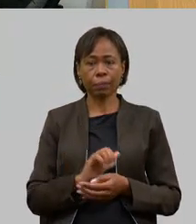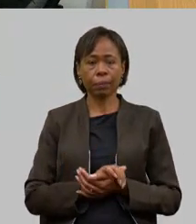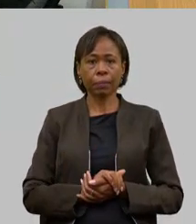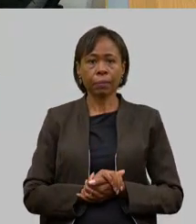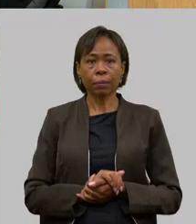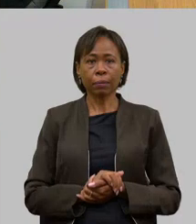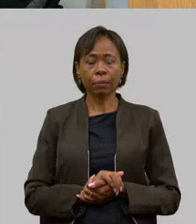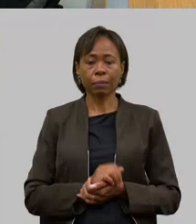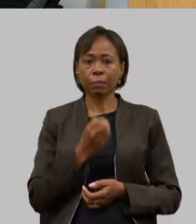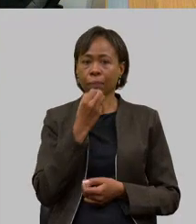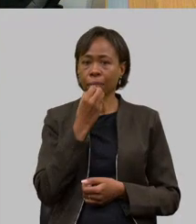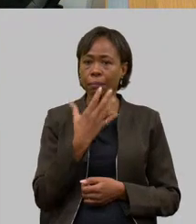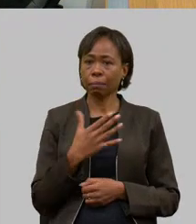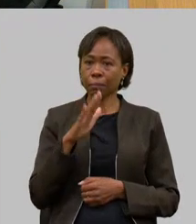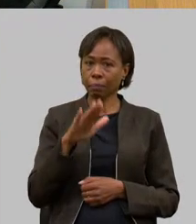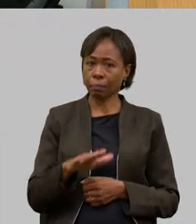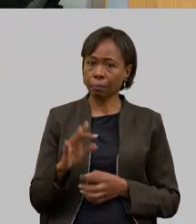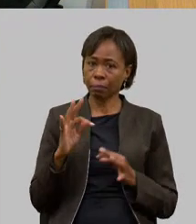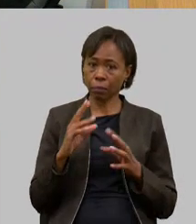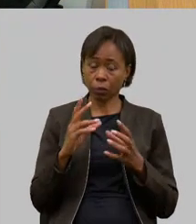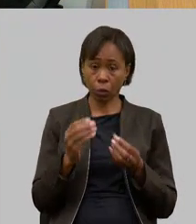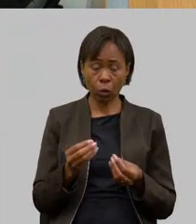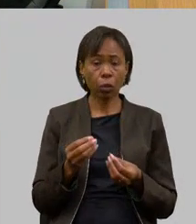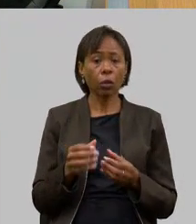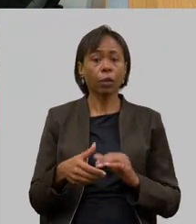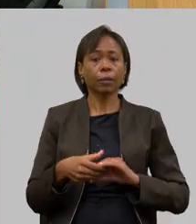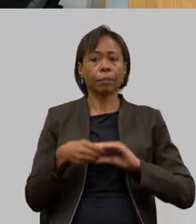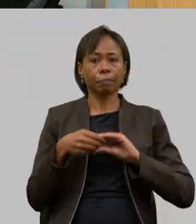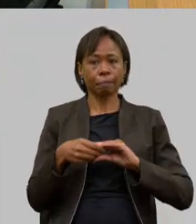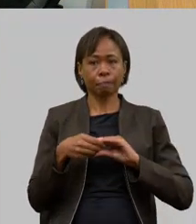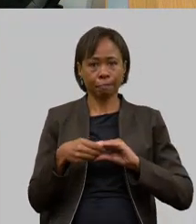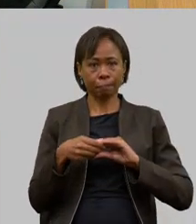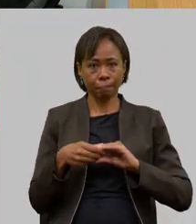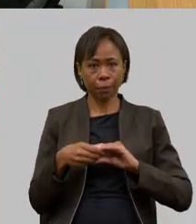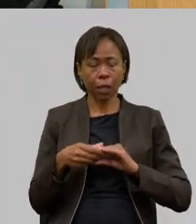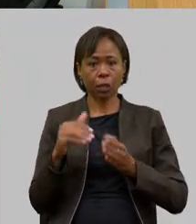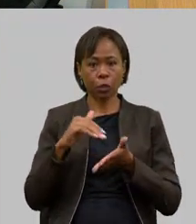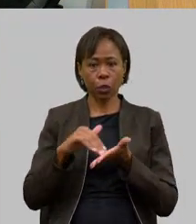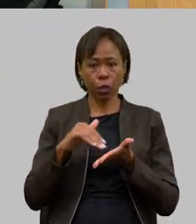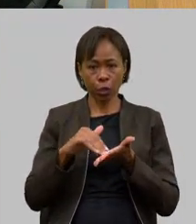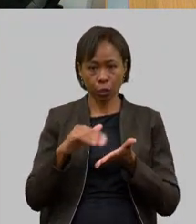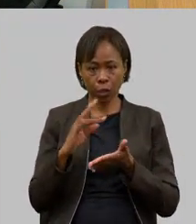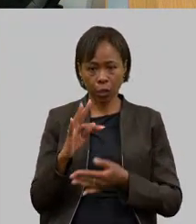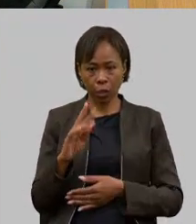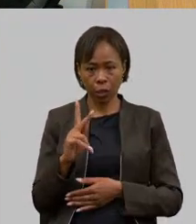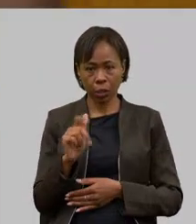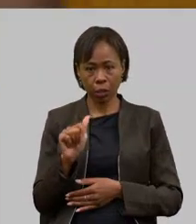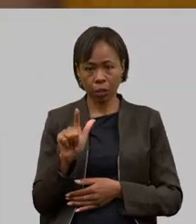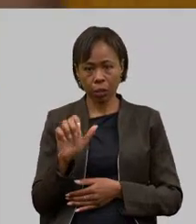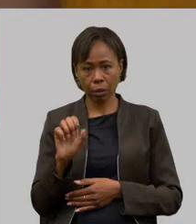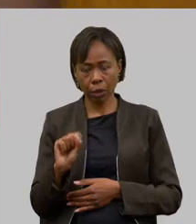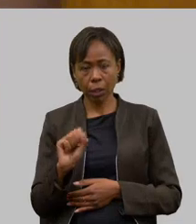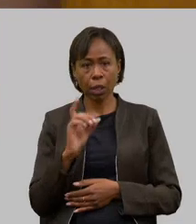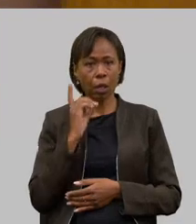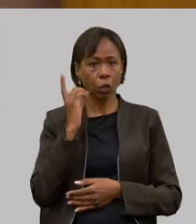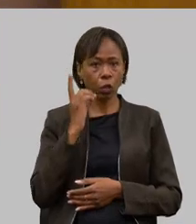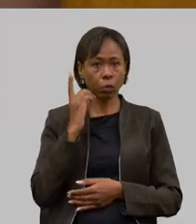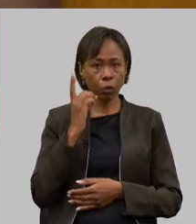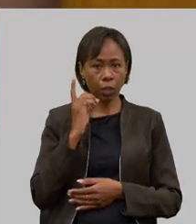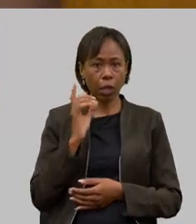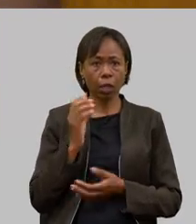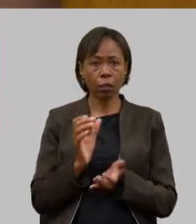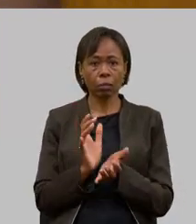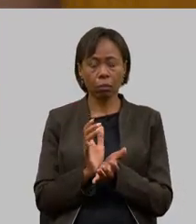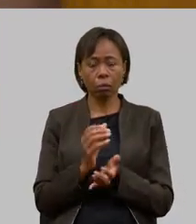boa tarde a todos eu gostaria de cumprimentar o secretário talis os deputados aqui presentes